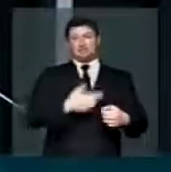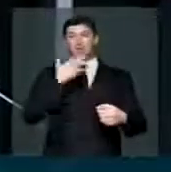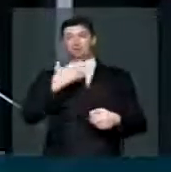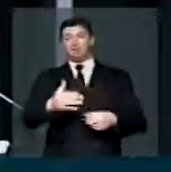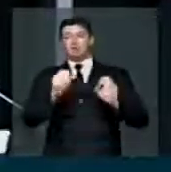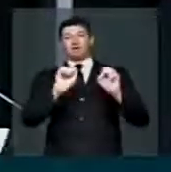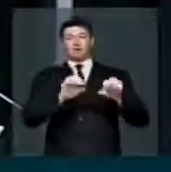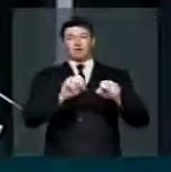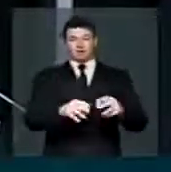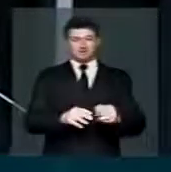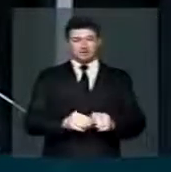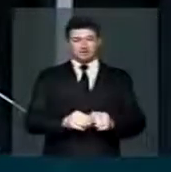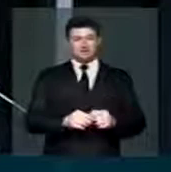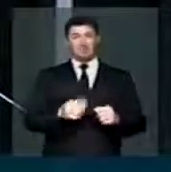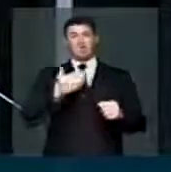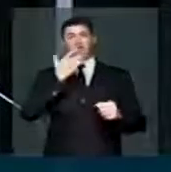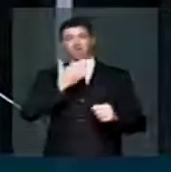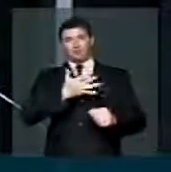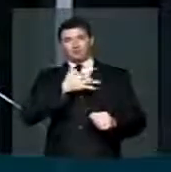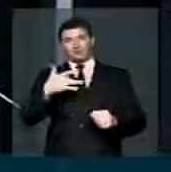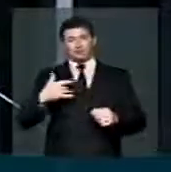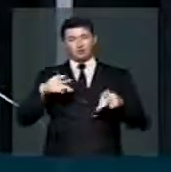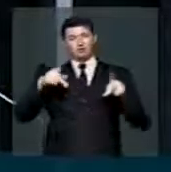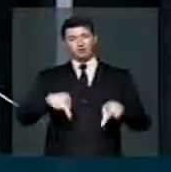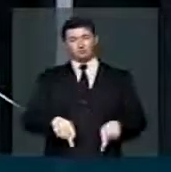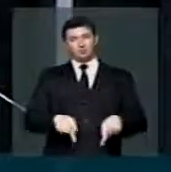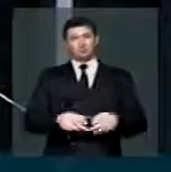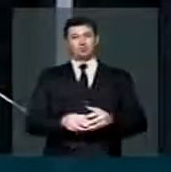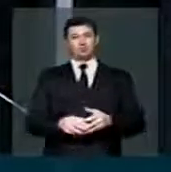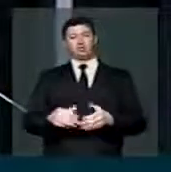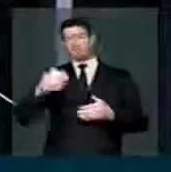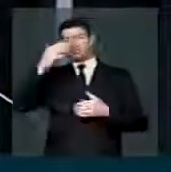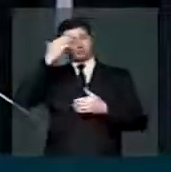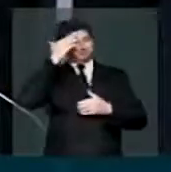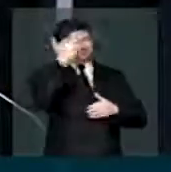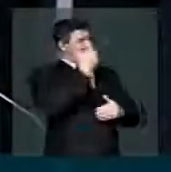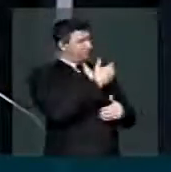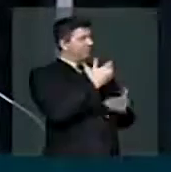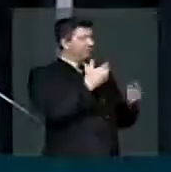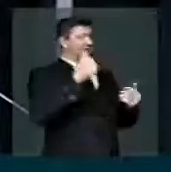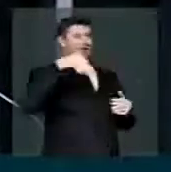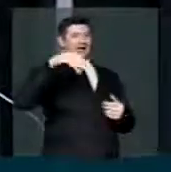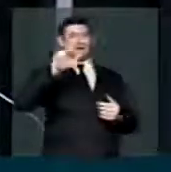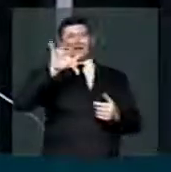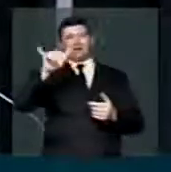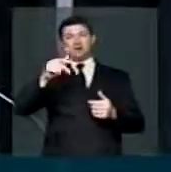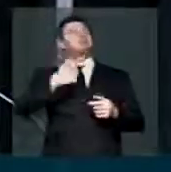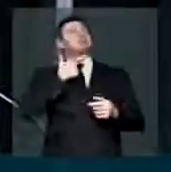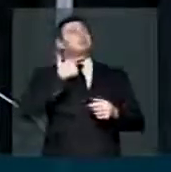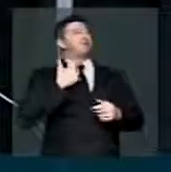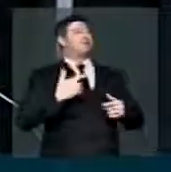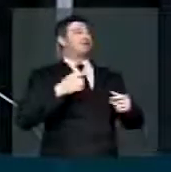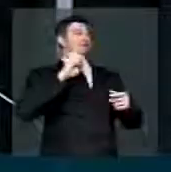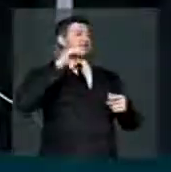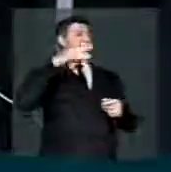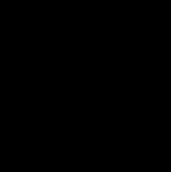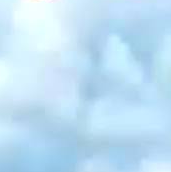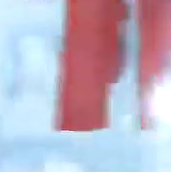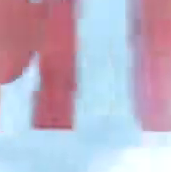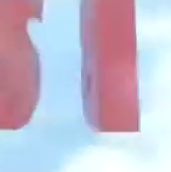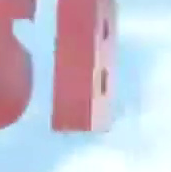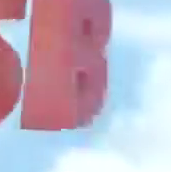educação, à saúde do povo brasileiro. Muito obrigado, presidente Amauri, pelo seu espírito democrático.